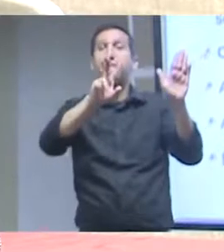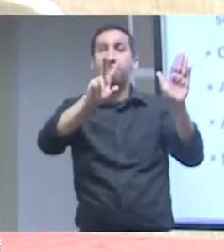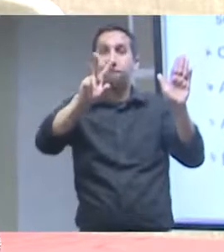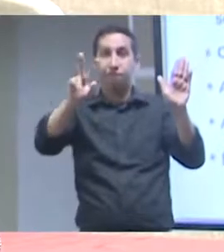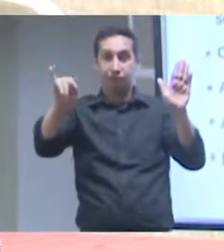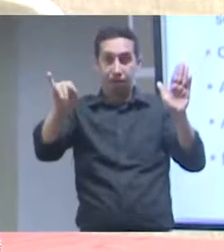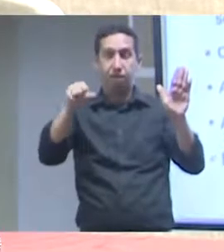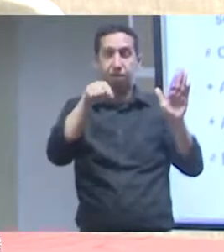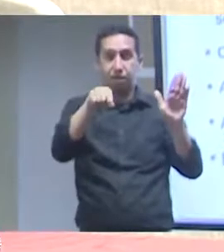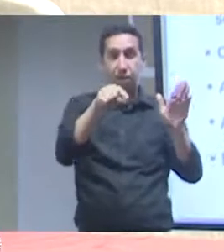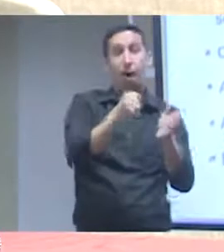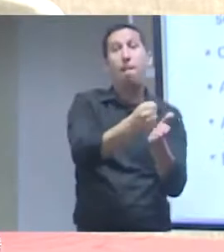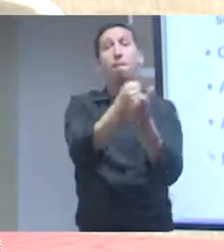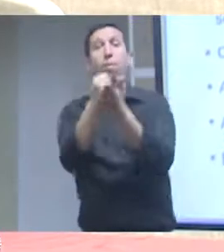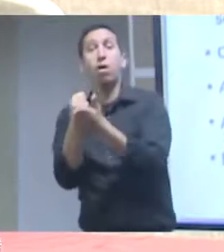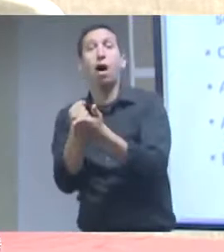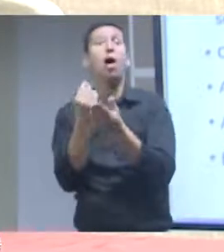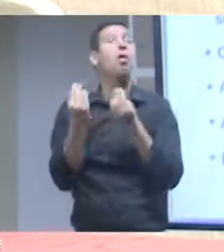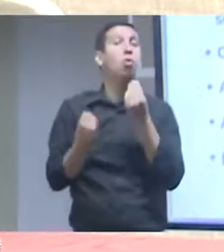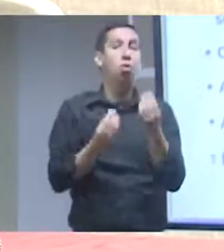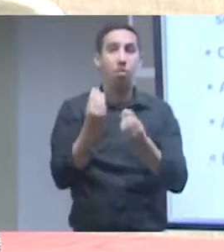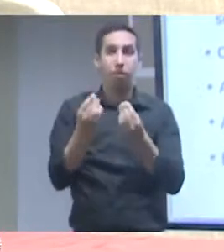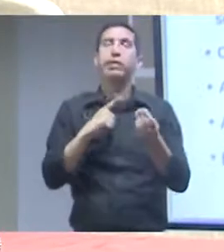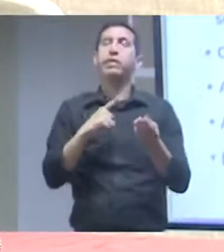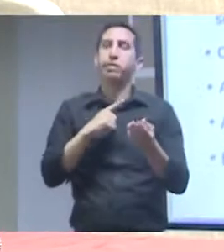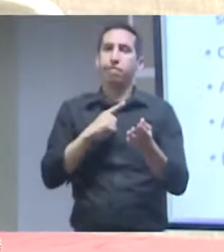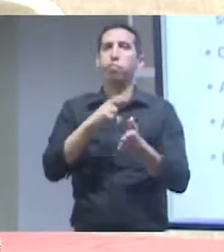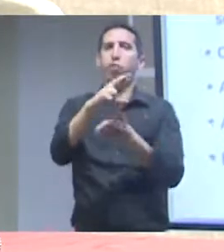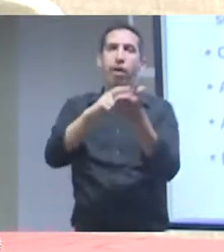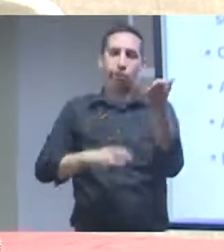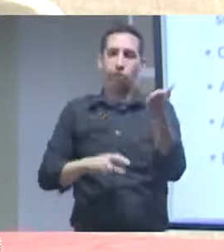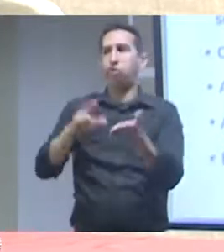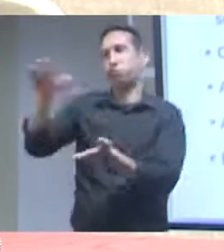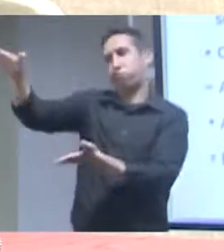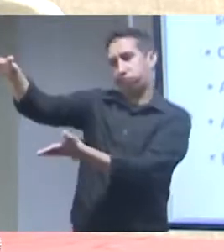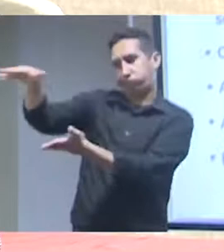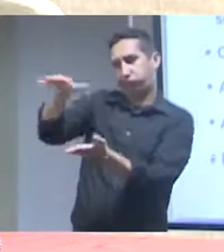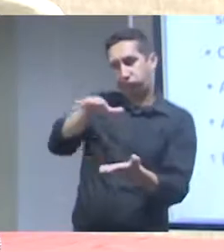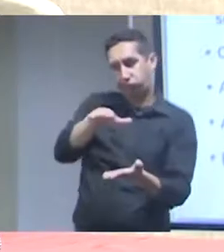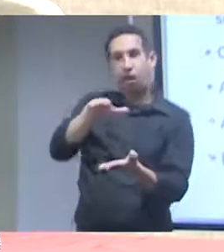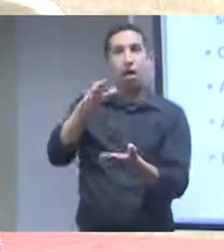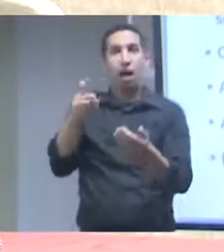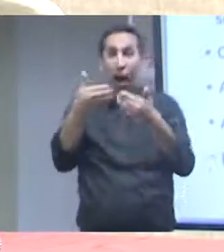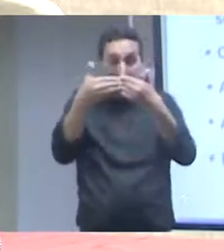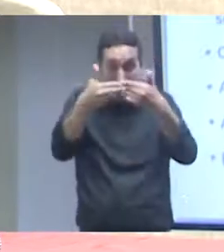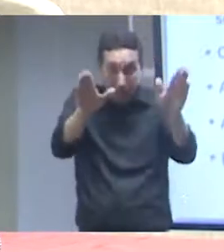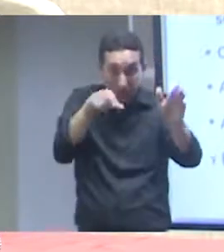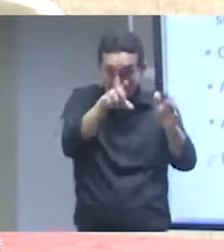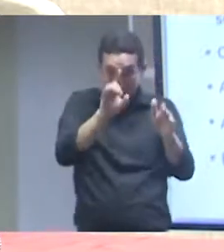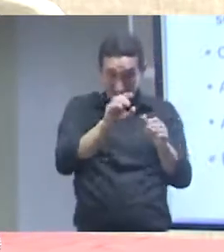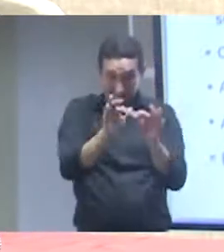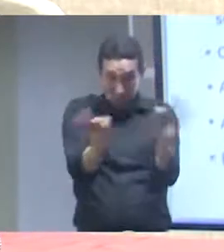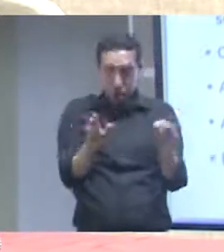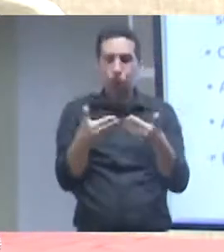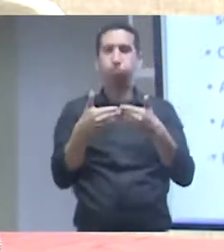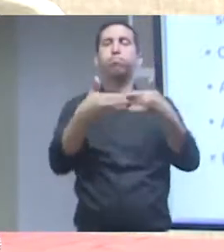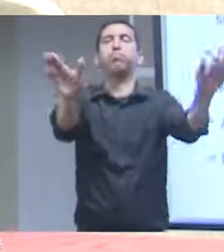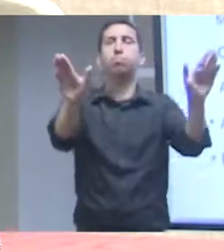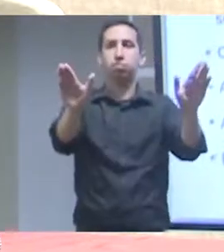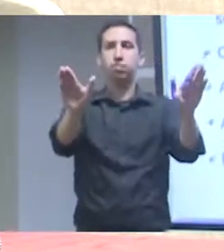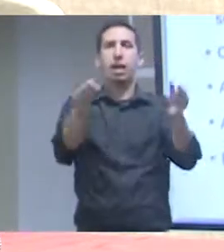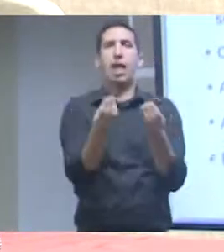que vão colocar em discussão de que a abertura não pode simplesmente empoderar os mais empoderados,